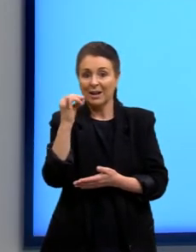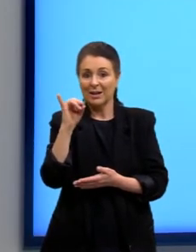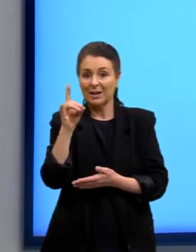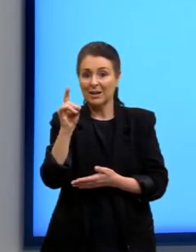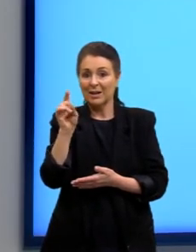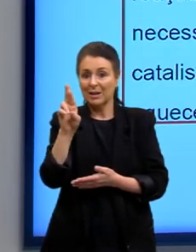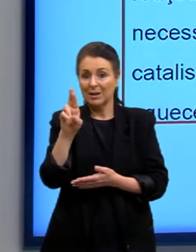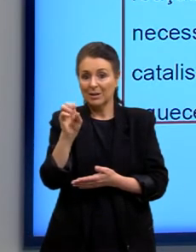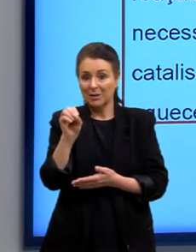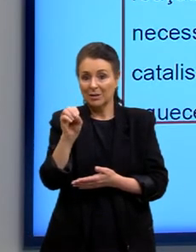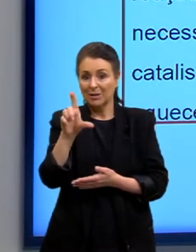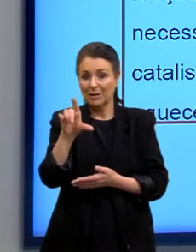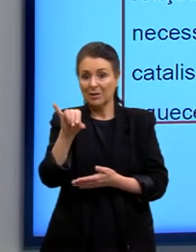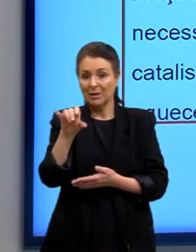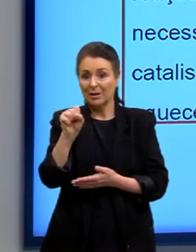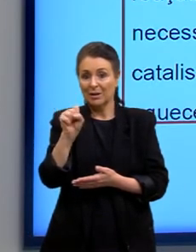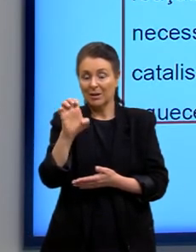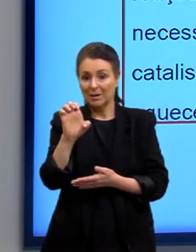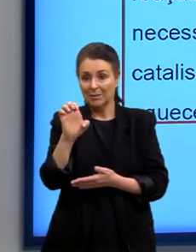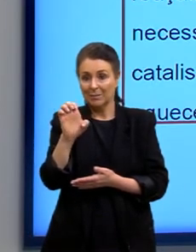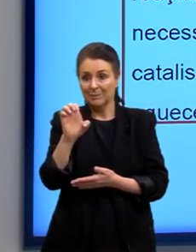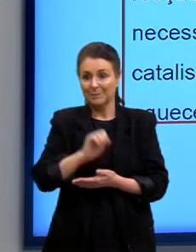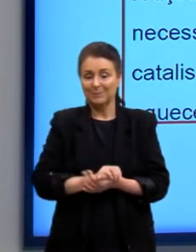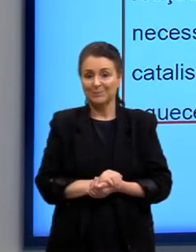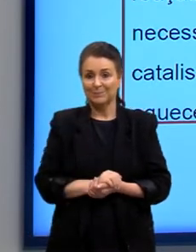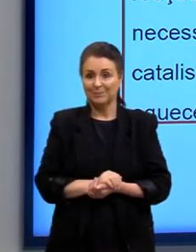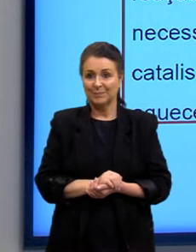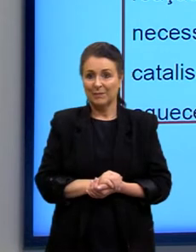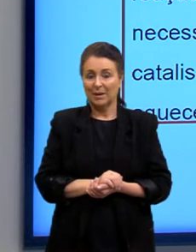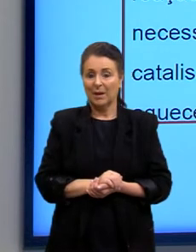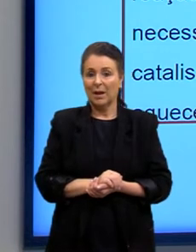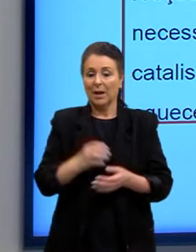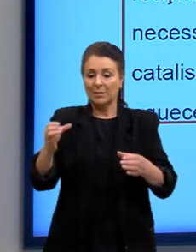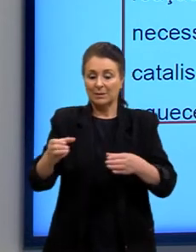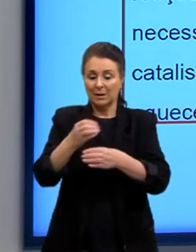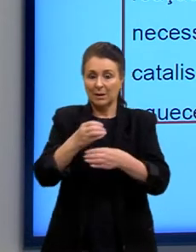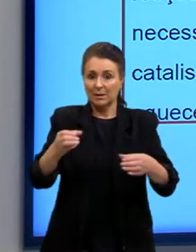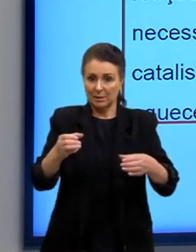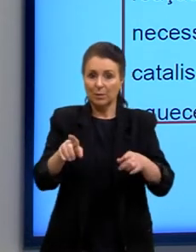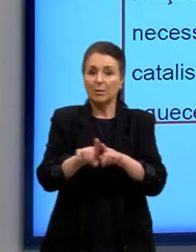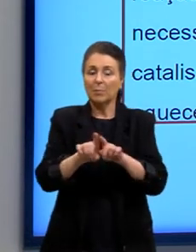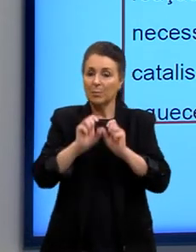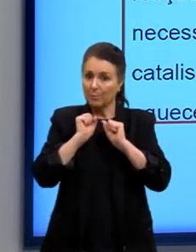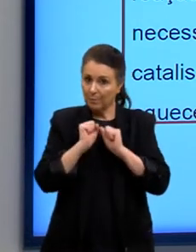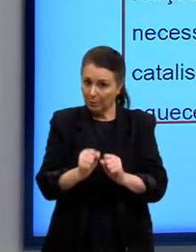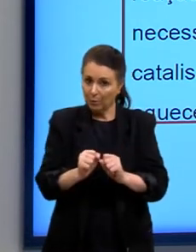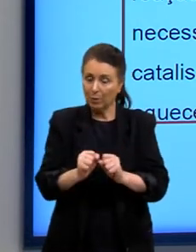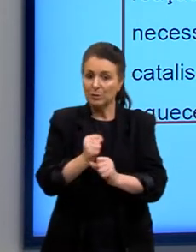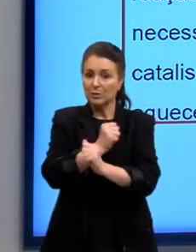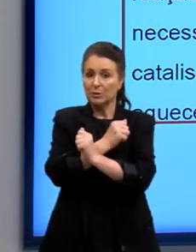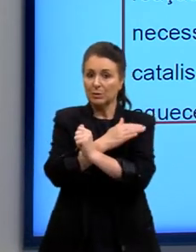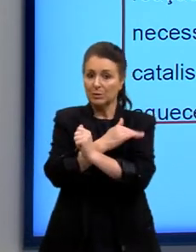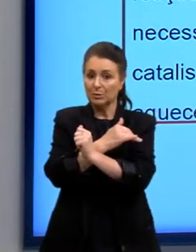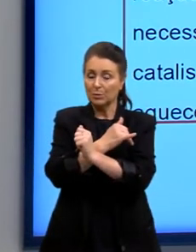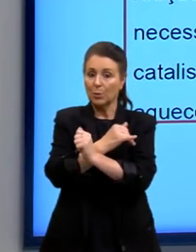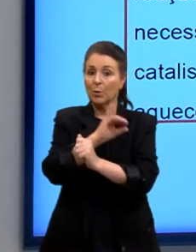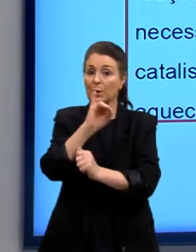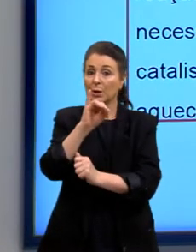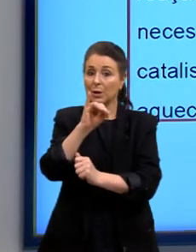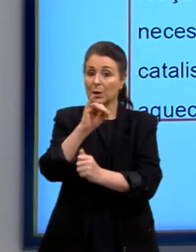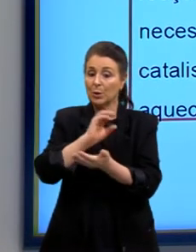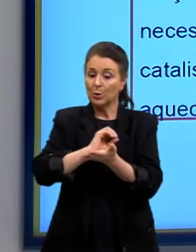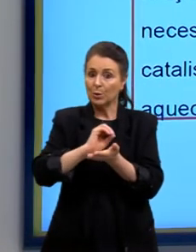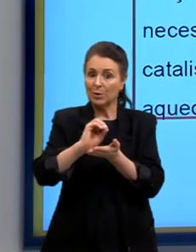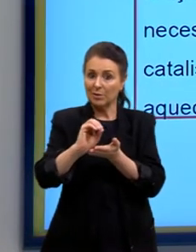hidrólise senão vai ficar ocorrendo essa reação ela também pode ocorrer entre ácido inorgânico porque nós estamos